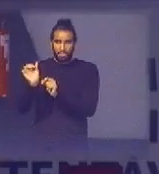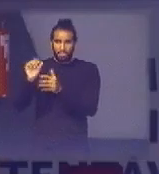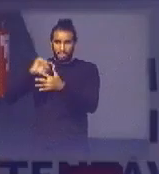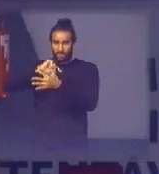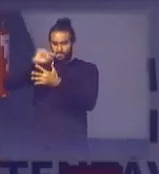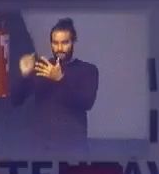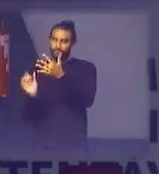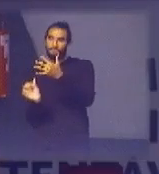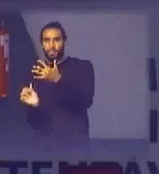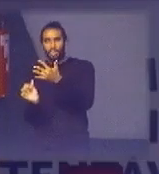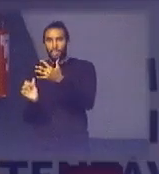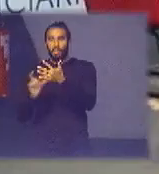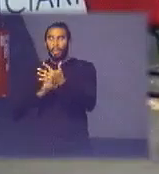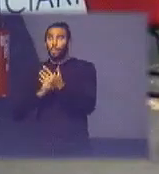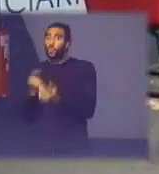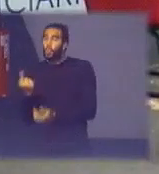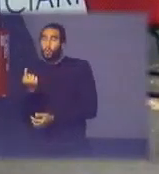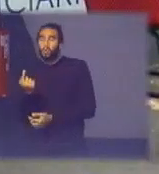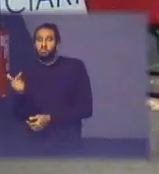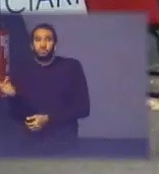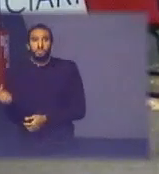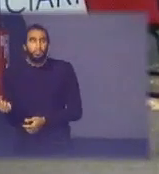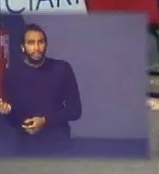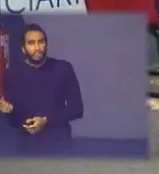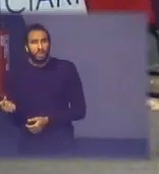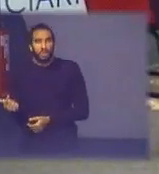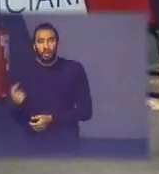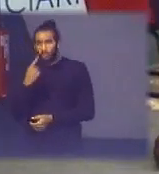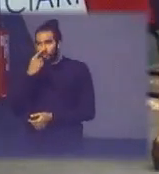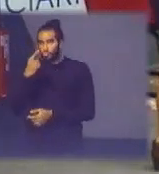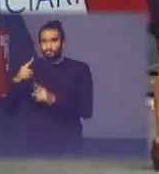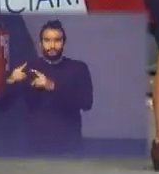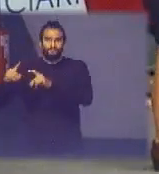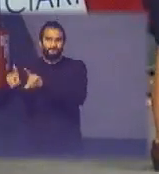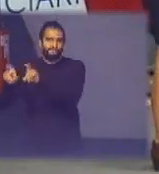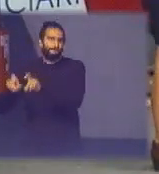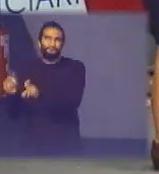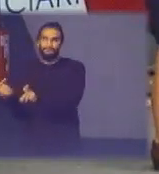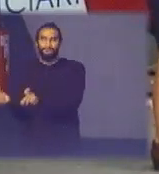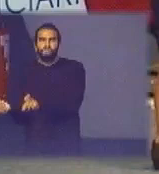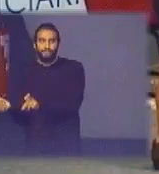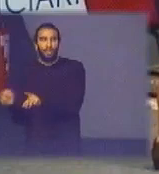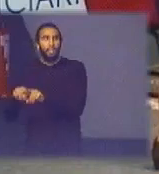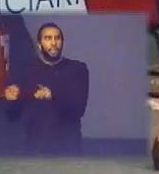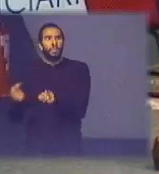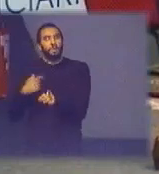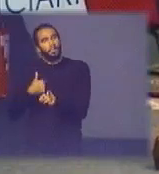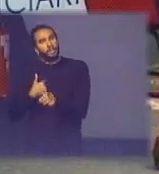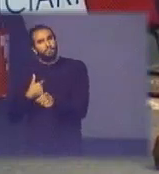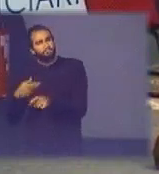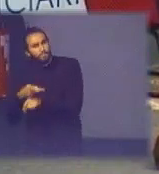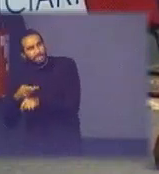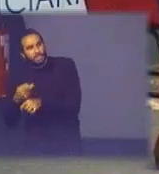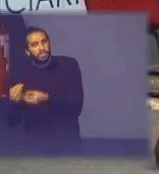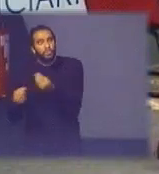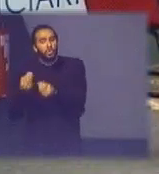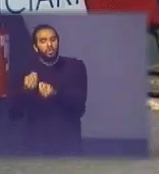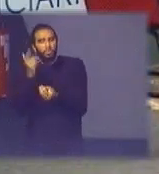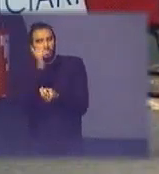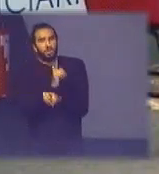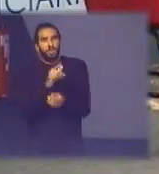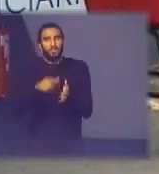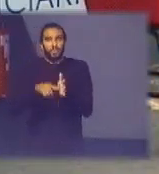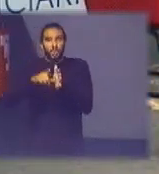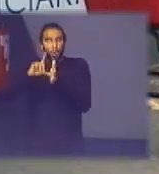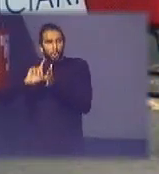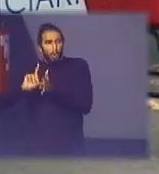o único que não foi firmado então foi o de resíduo eletroeletrônico mas em encaminhamento inclusive essa semana ontem no Ministério do